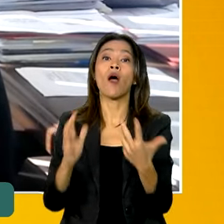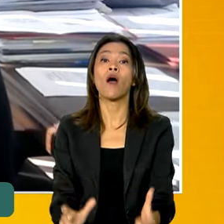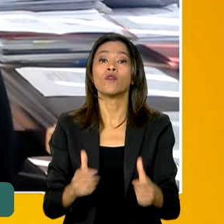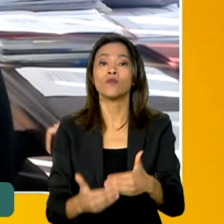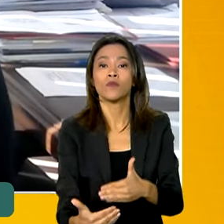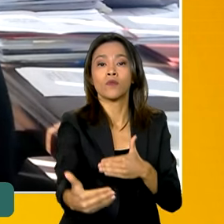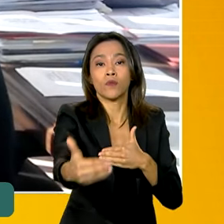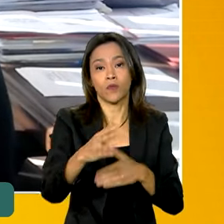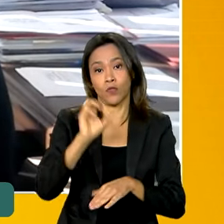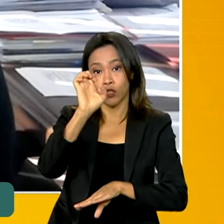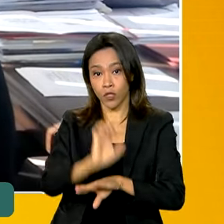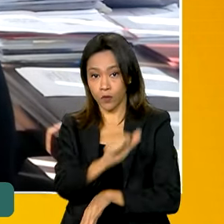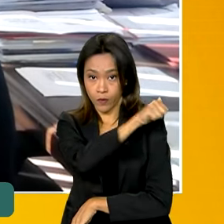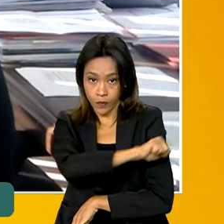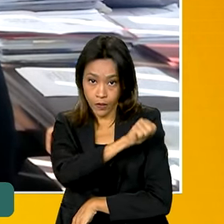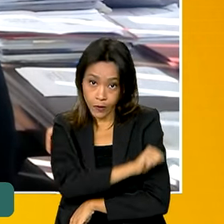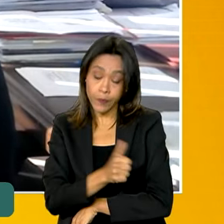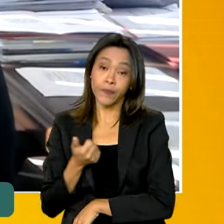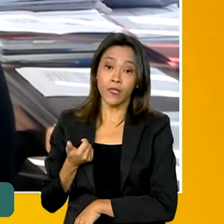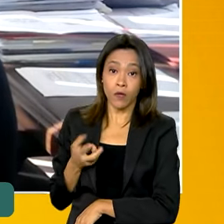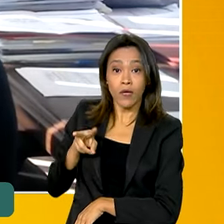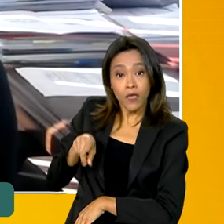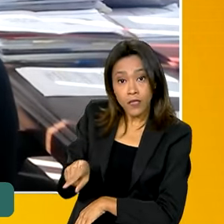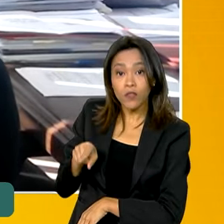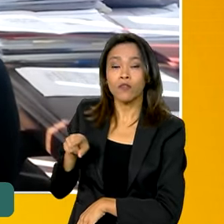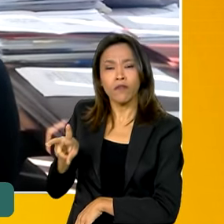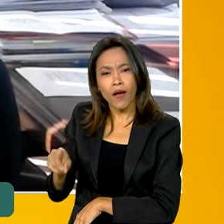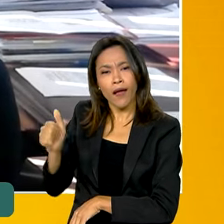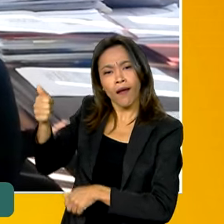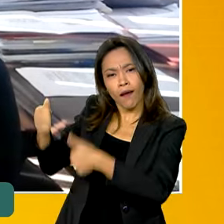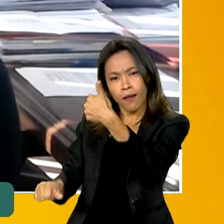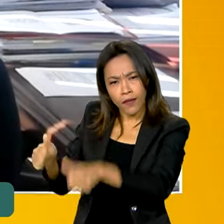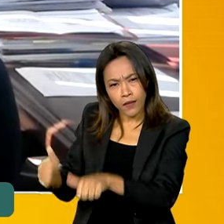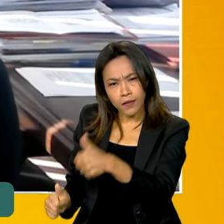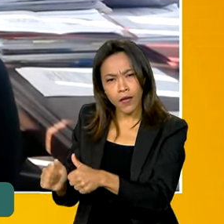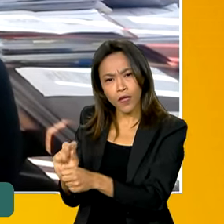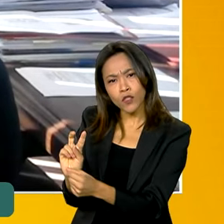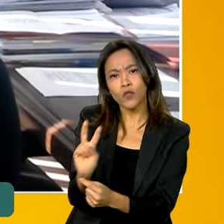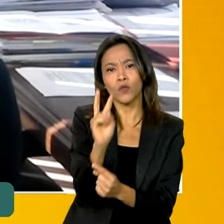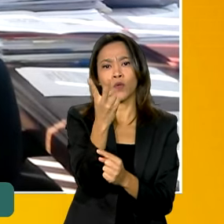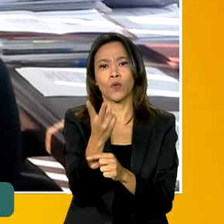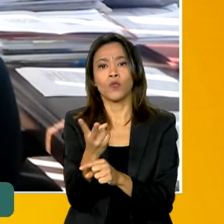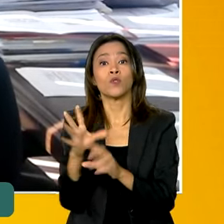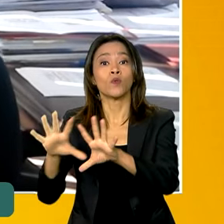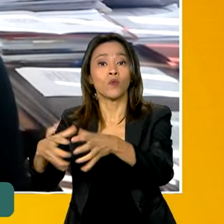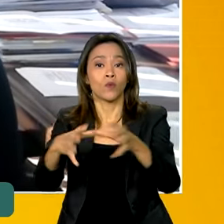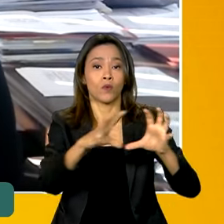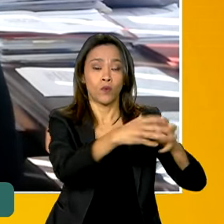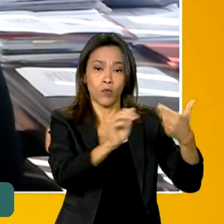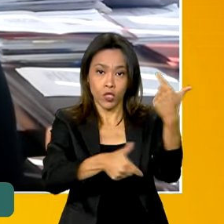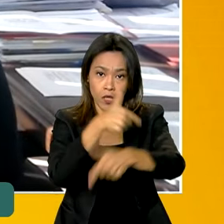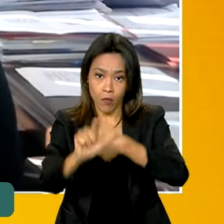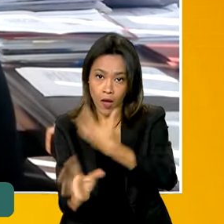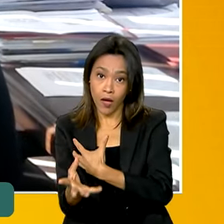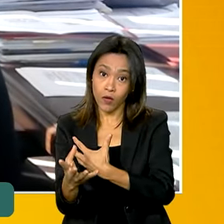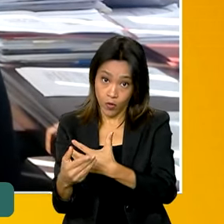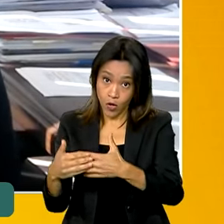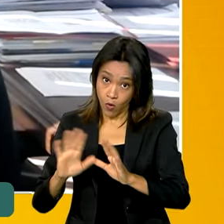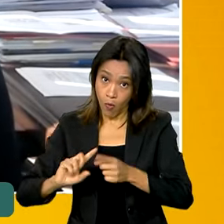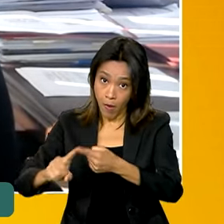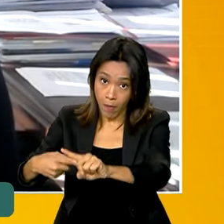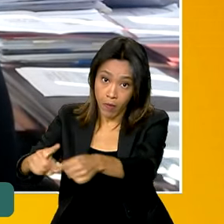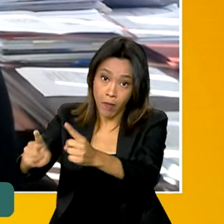e ele vai analisar também o resultado de dois grupos de trabalho interministeriais que produziram